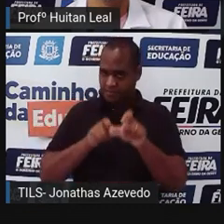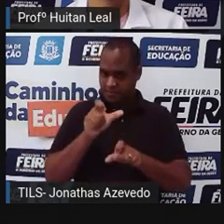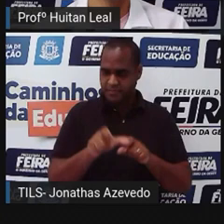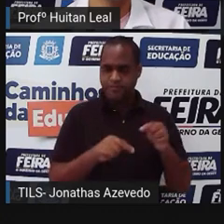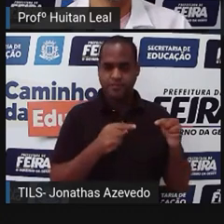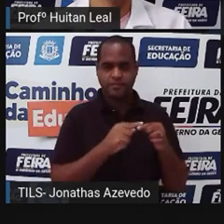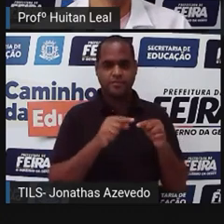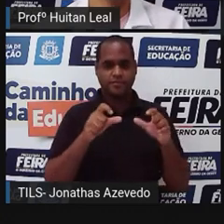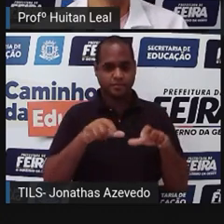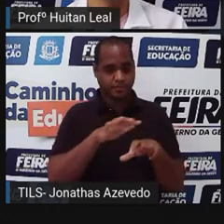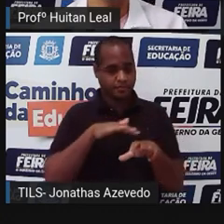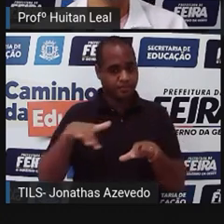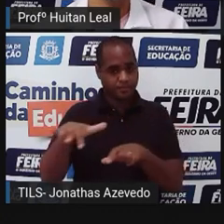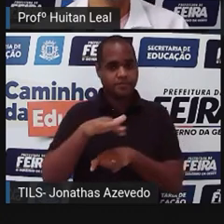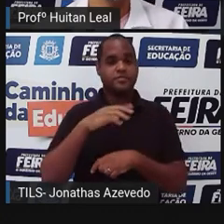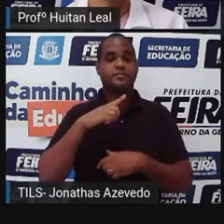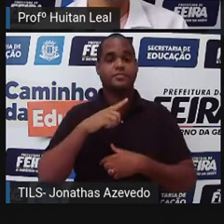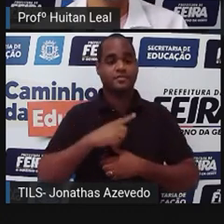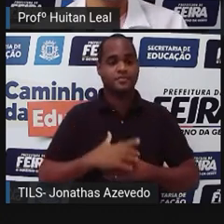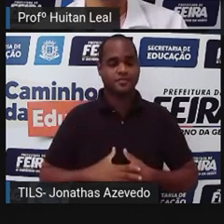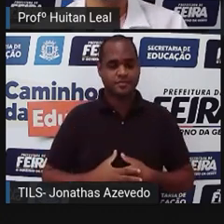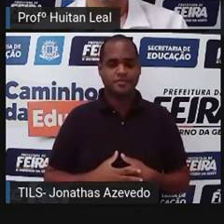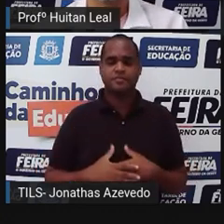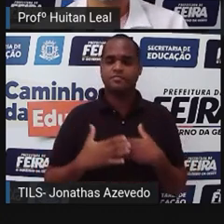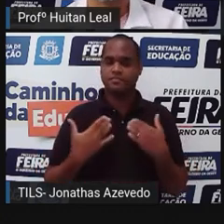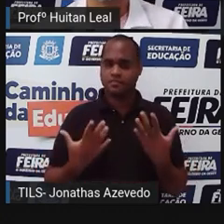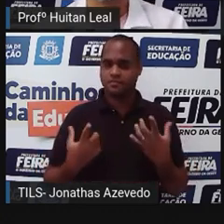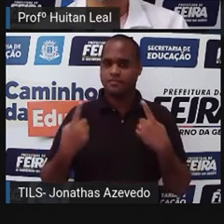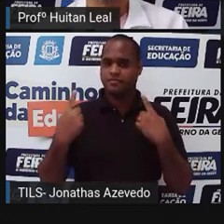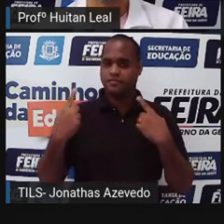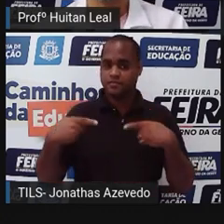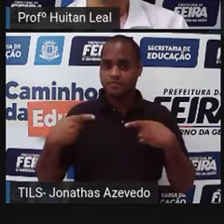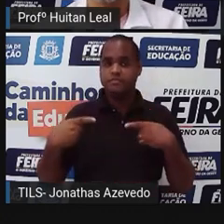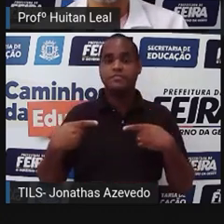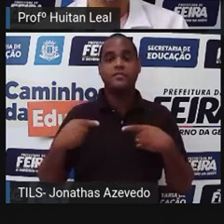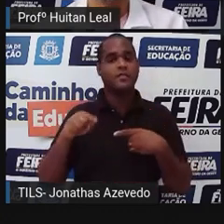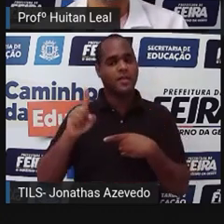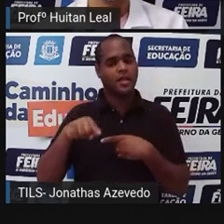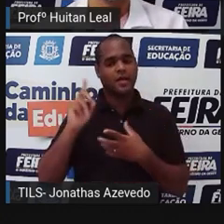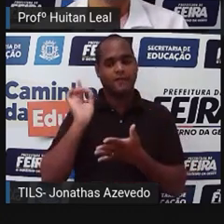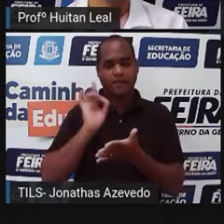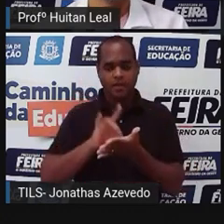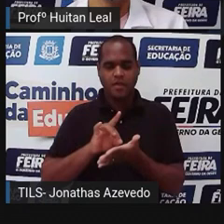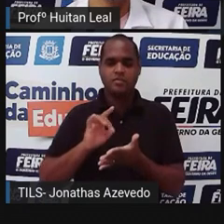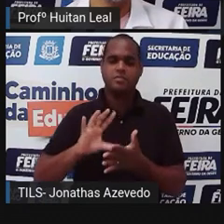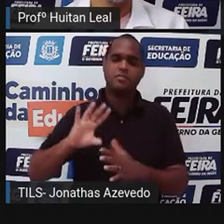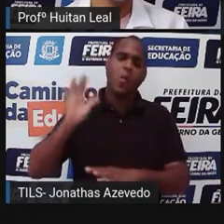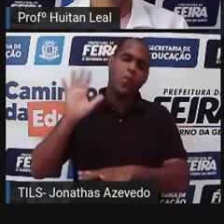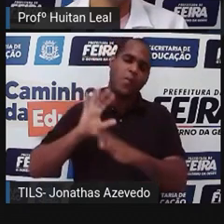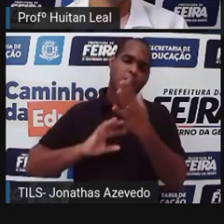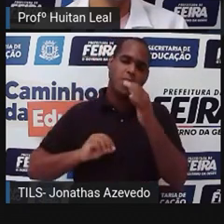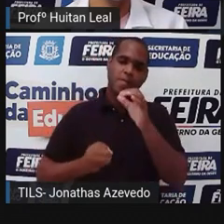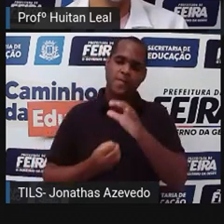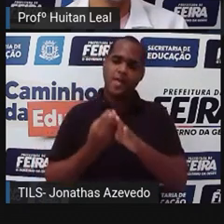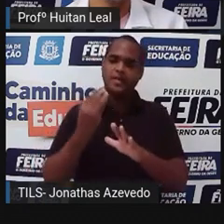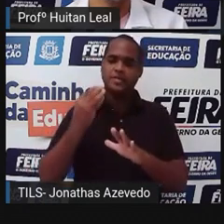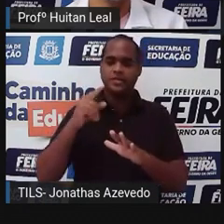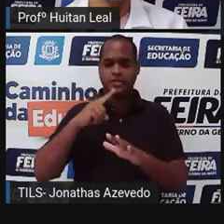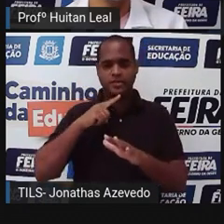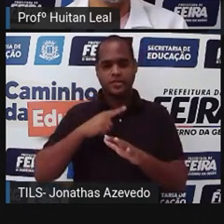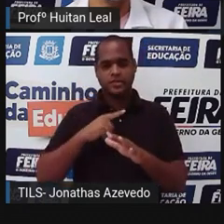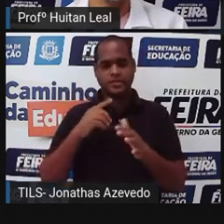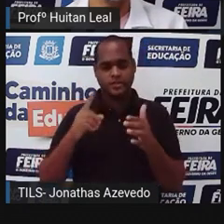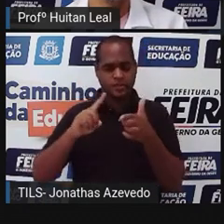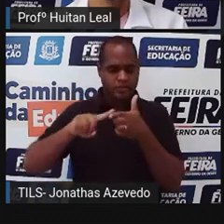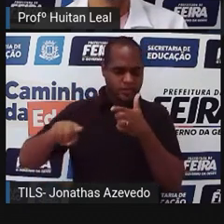em uma narrativa. Então, o conflito, não é? São os fatos que podem criar uma tensão, uma